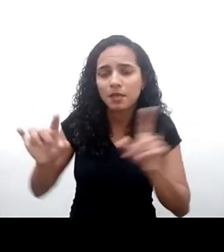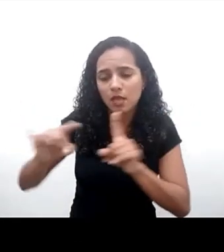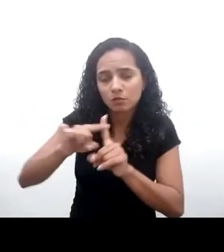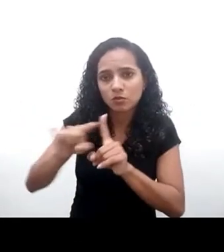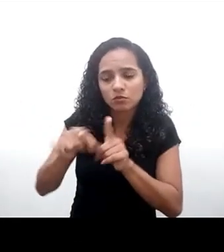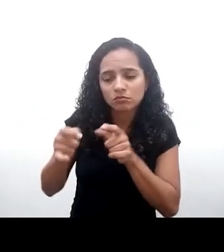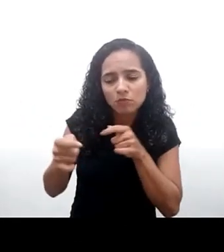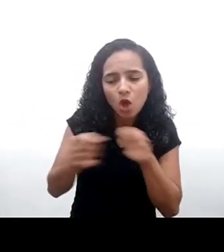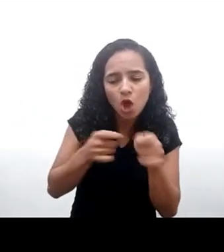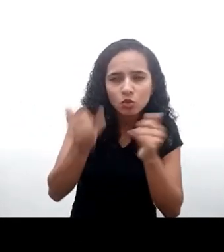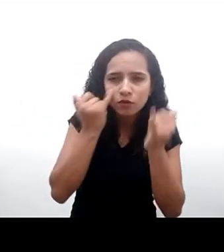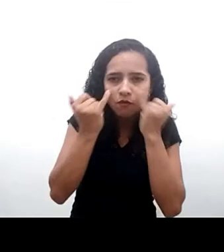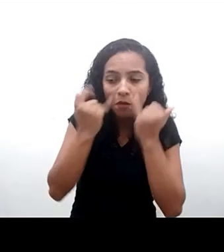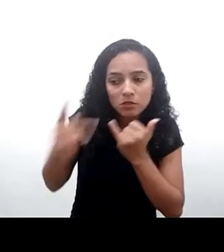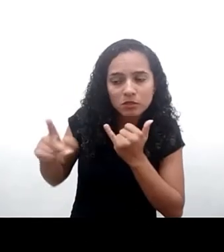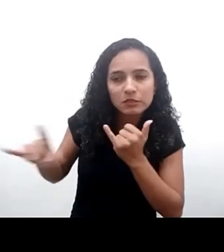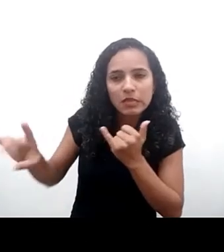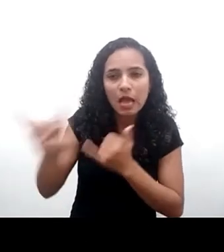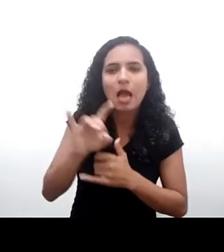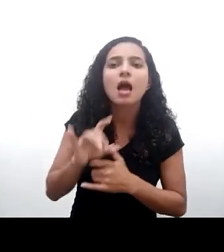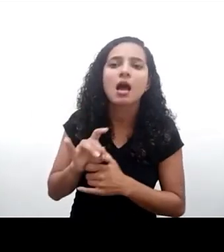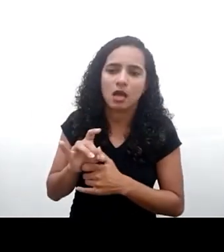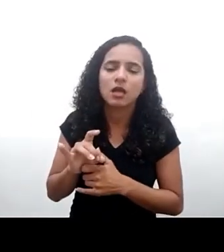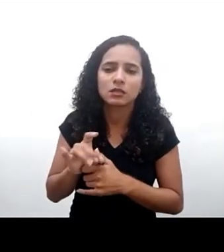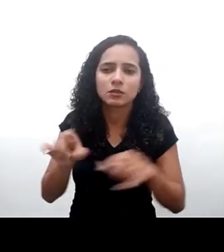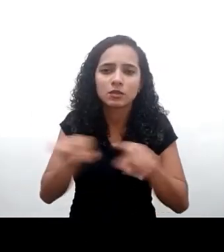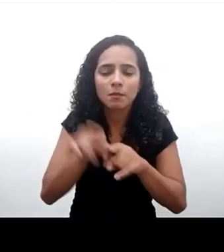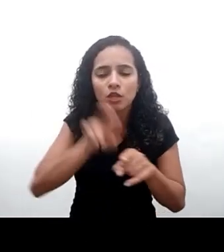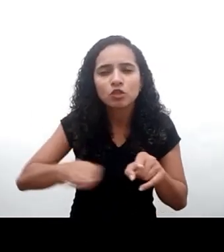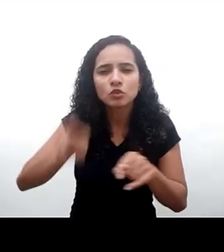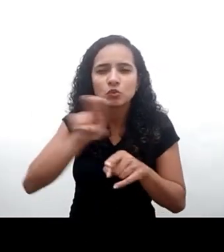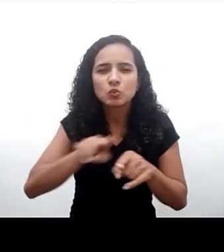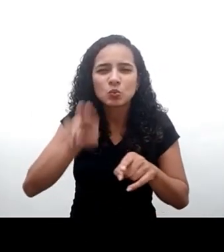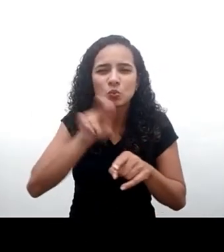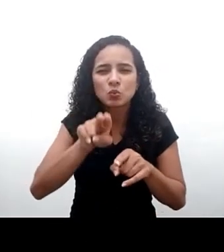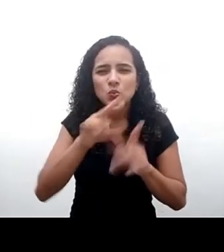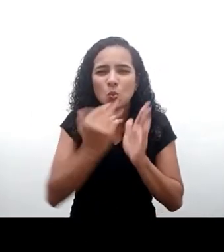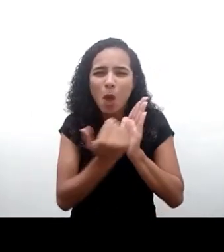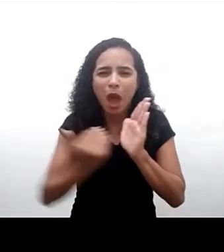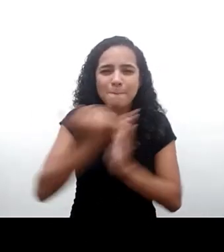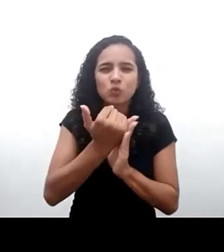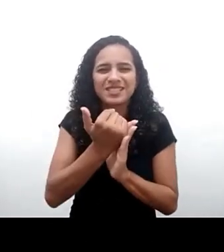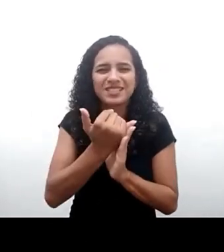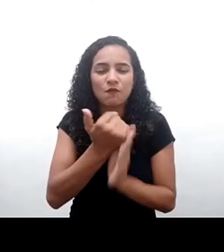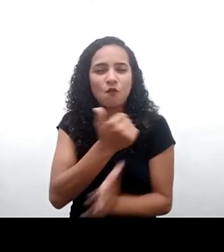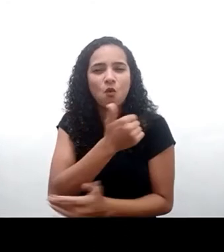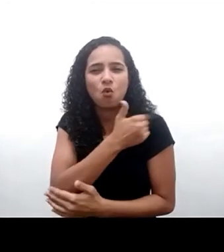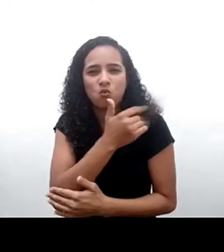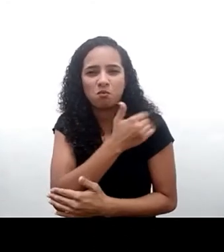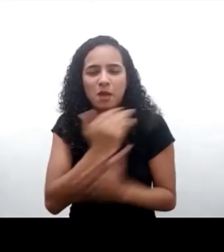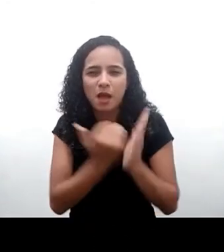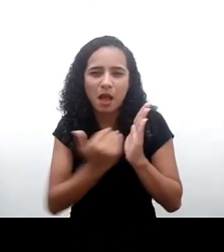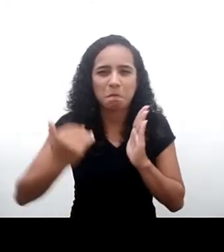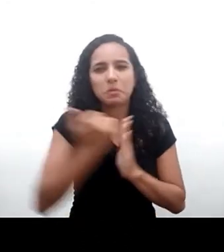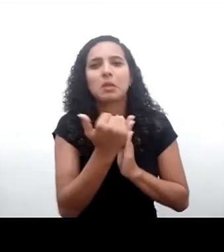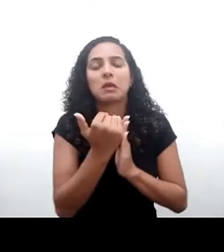os fluxos de dados e da vedação do uso econômico abusivo da discriminação abusiva ou ilícita com relação a dados de